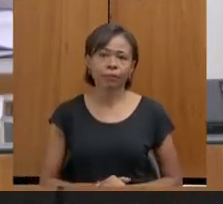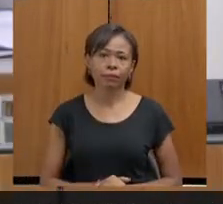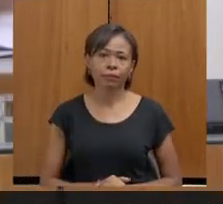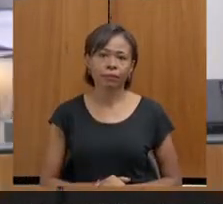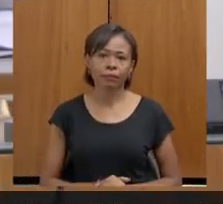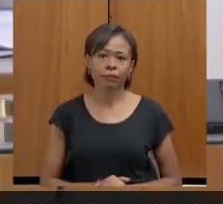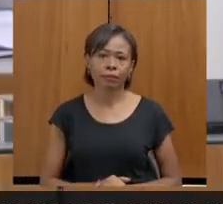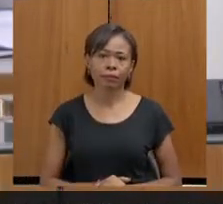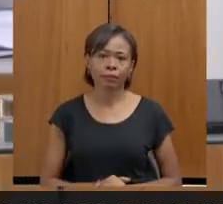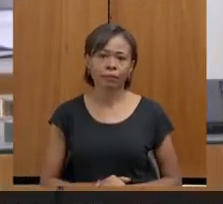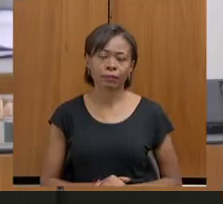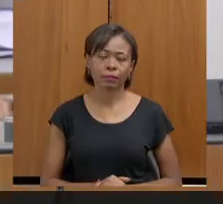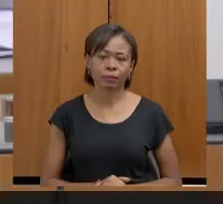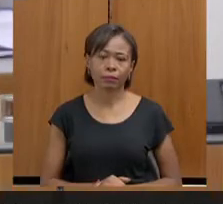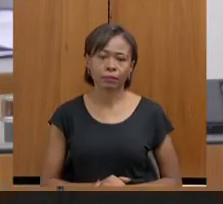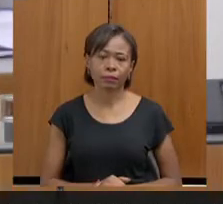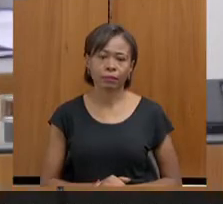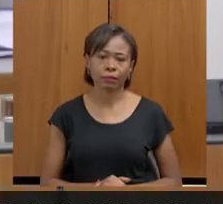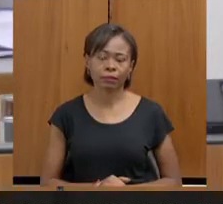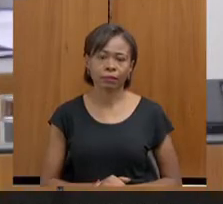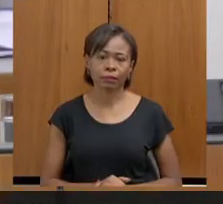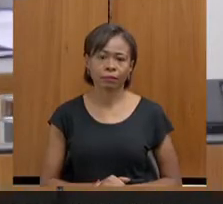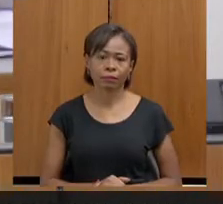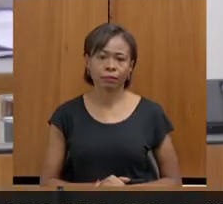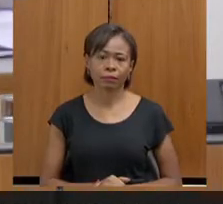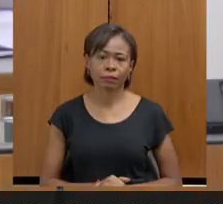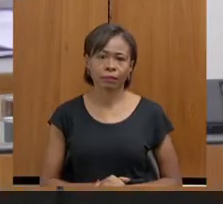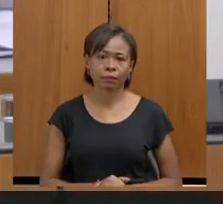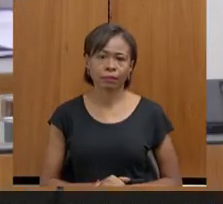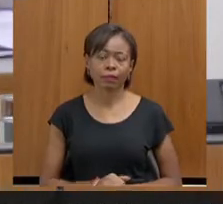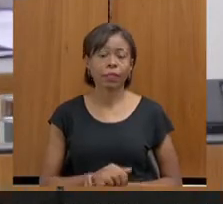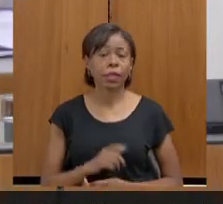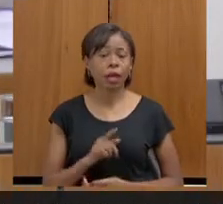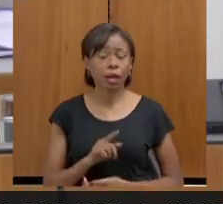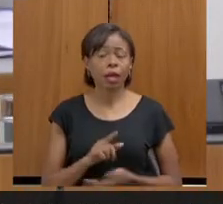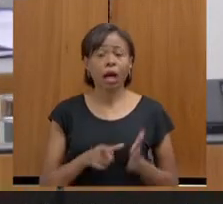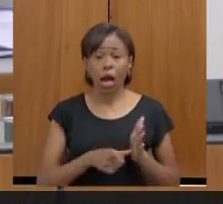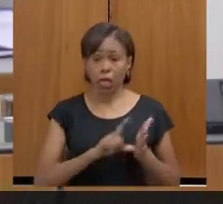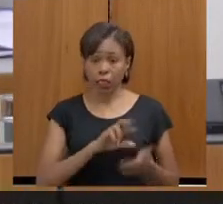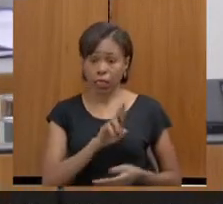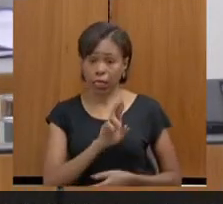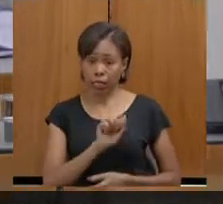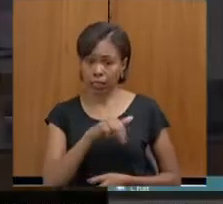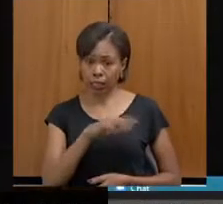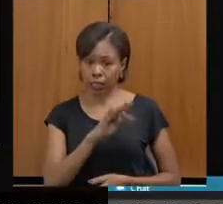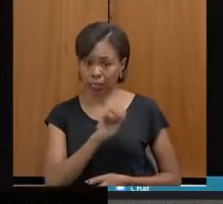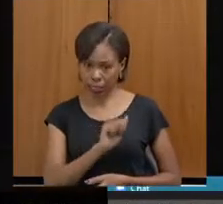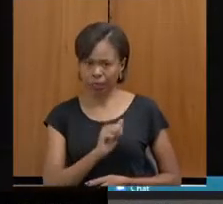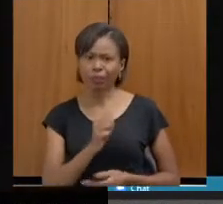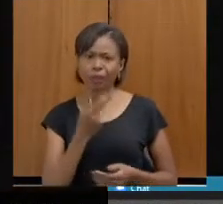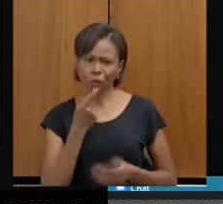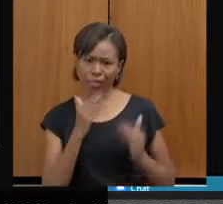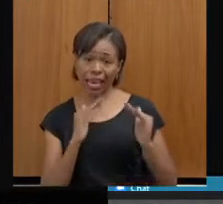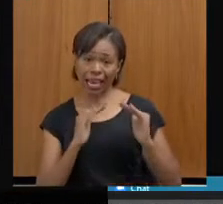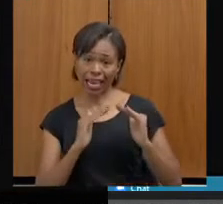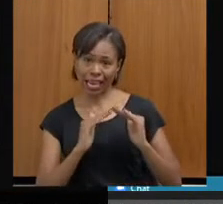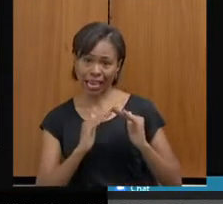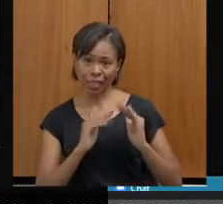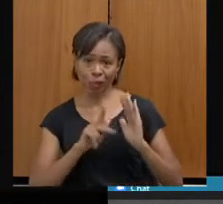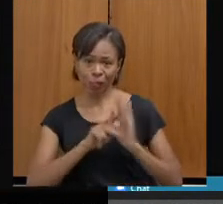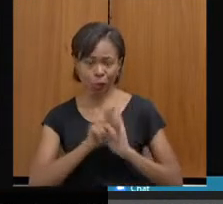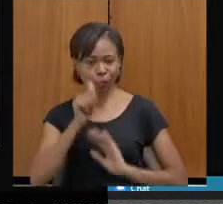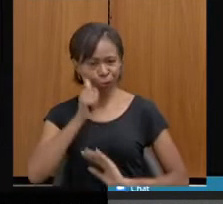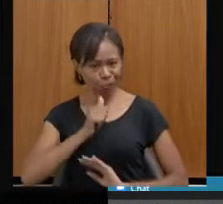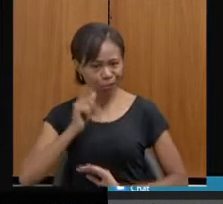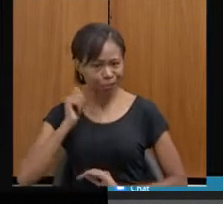Próximo, por favor. Aí a doutora Renata já falou bastante da Casa da Mulher Mineira, foi inaugurada dia 30 de